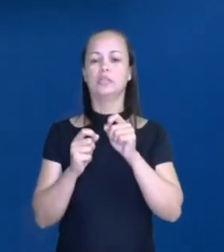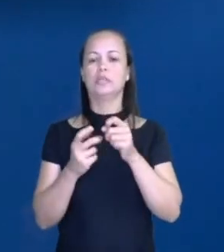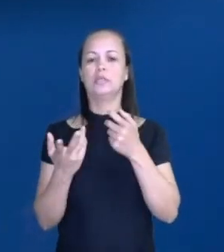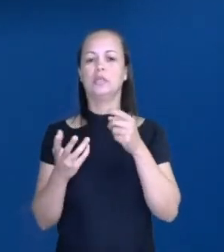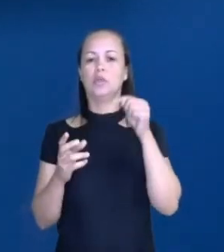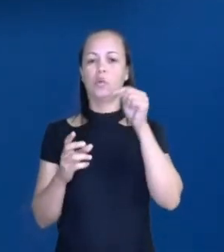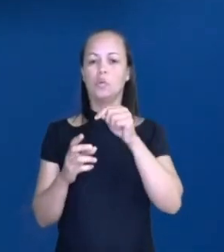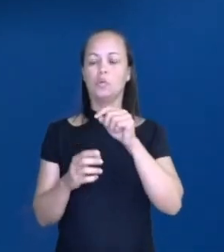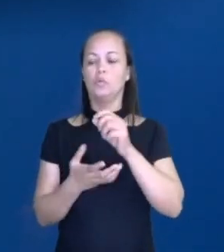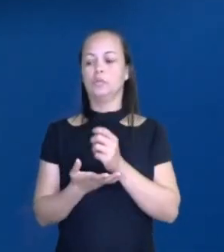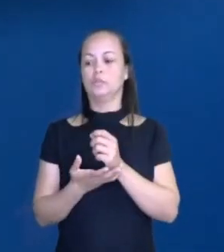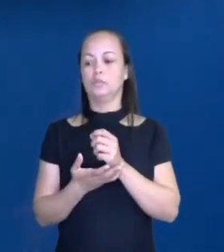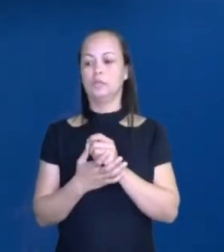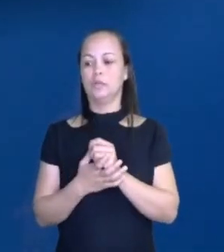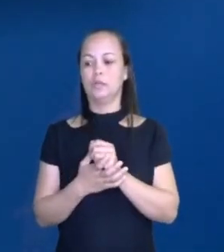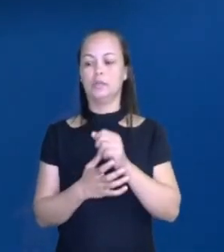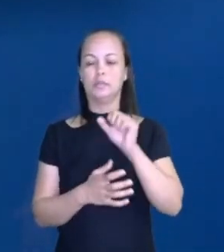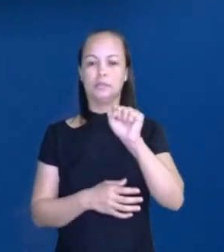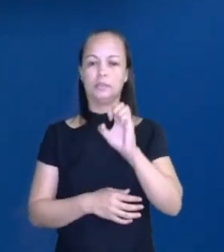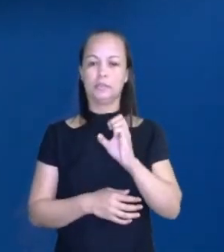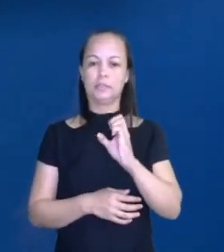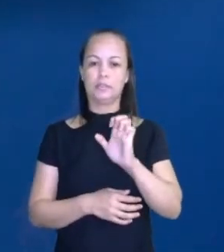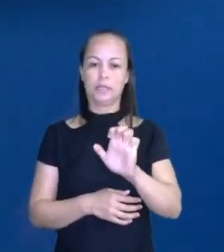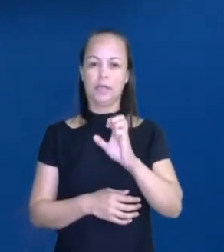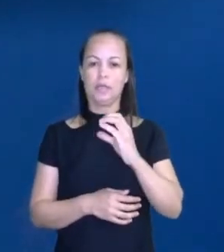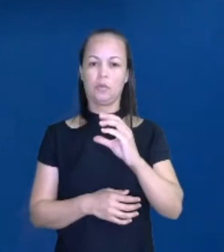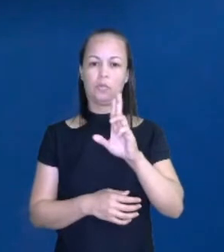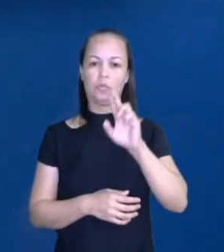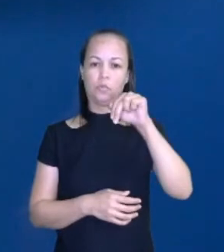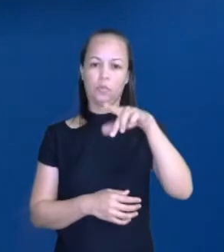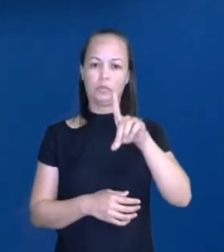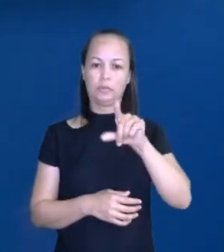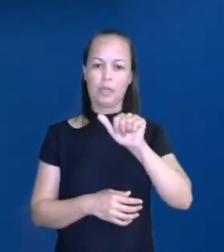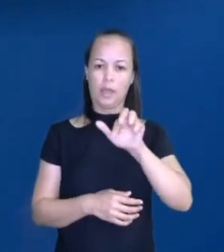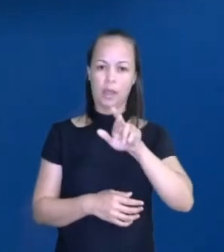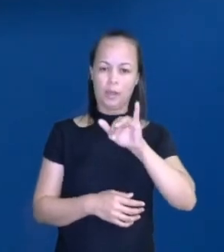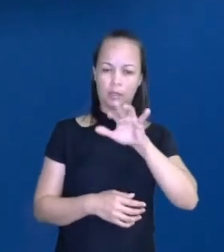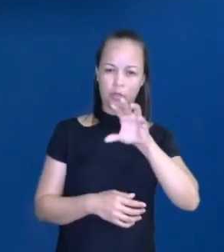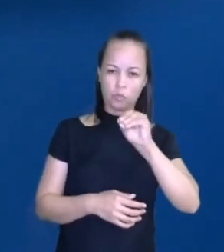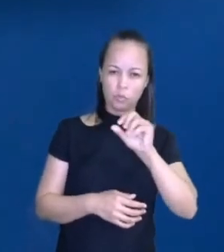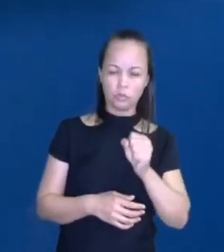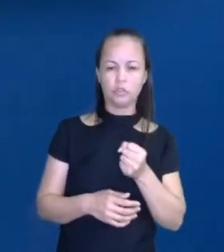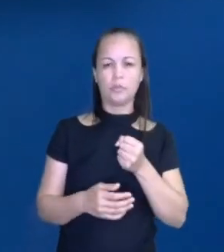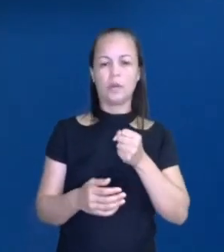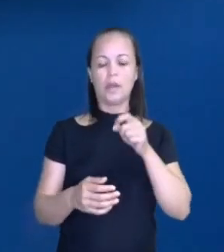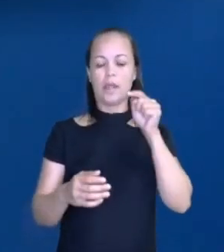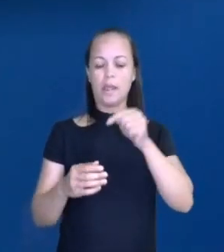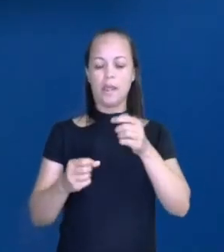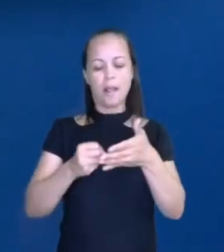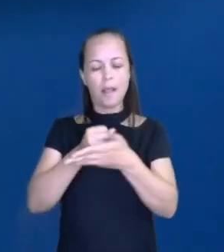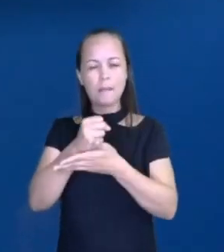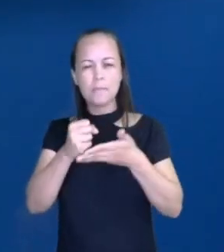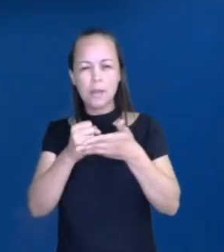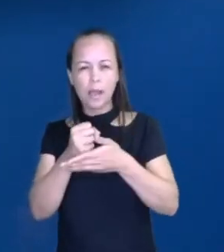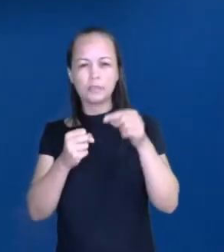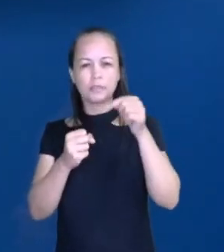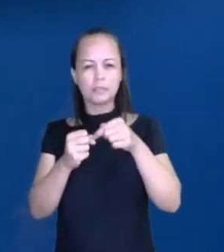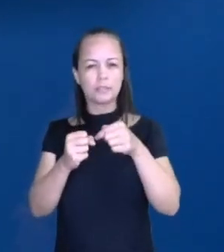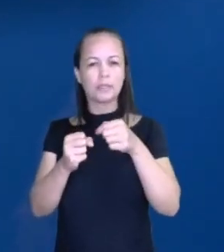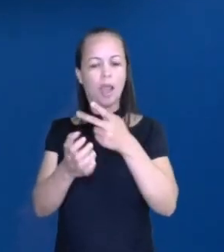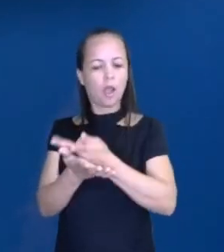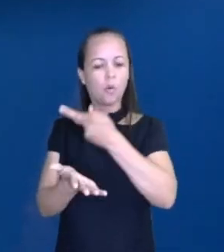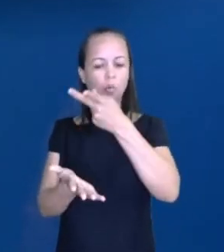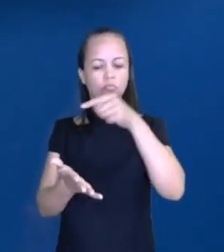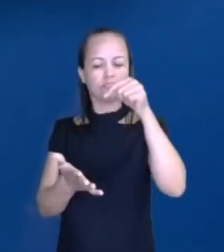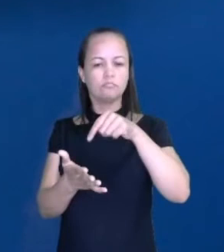eles são a base para que aconteça a história. Eu preciso ter aquela base